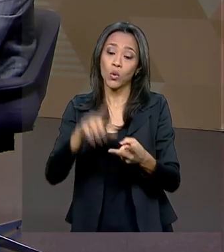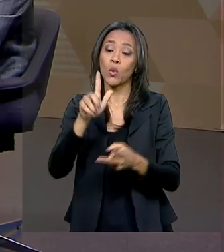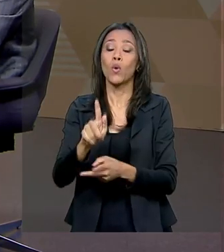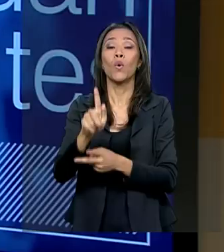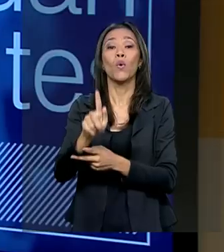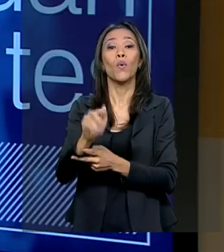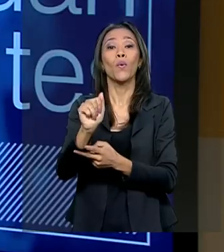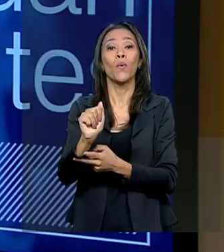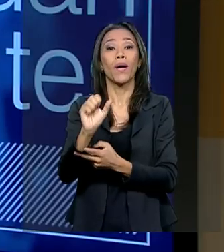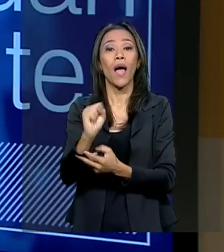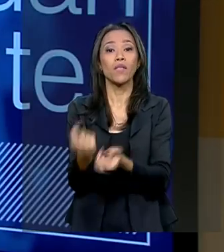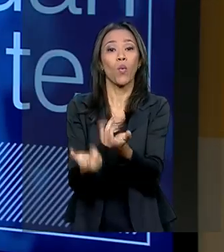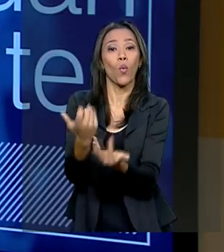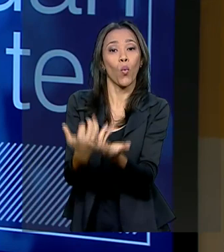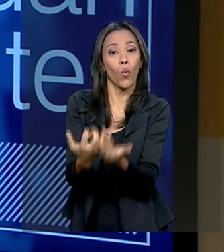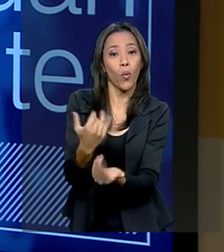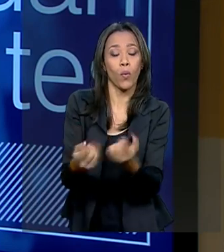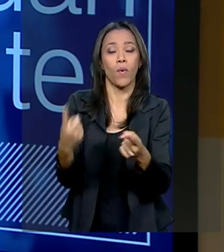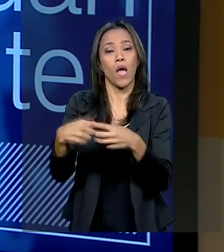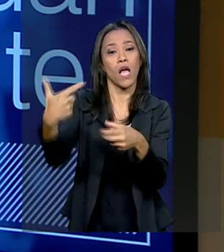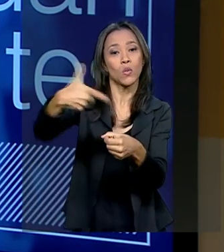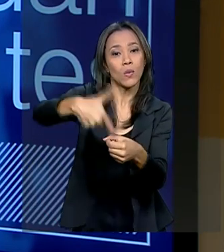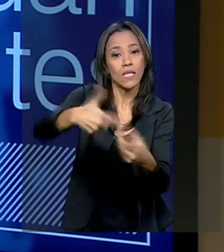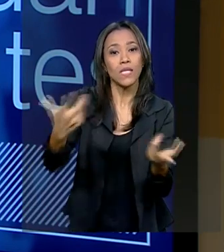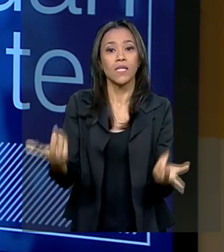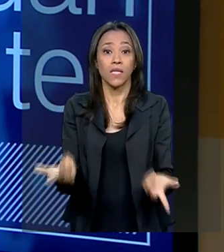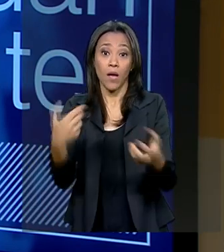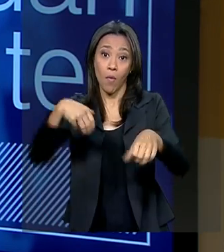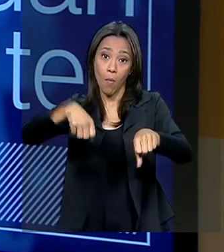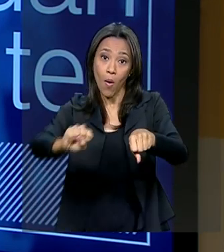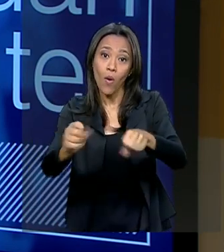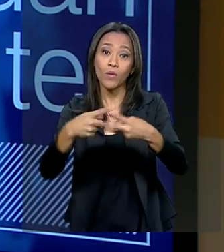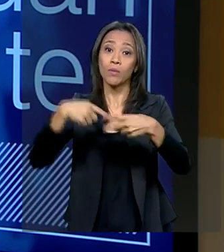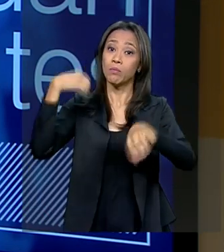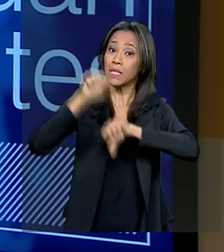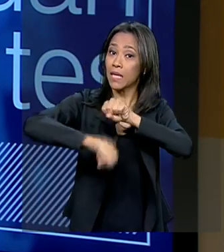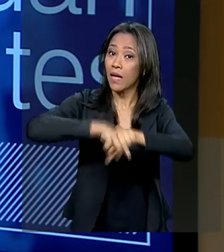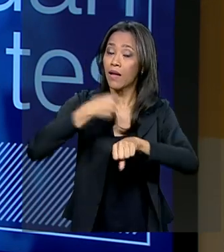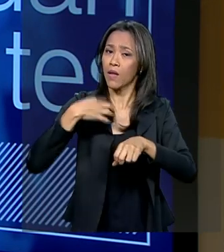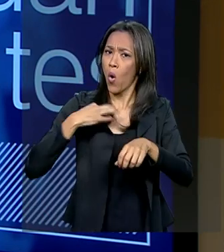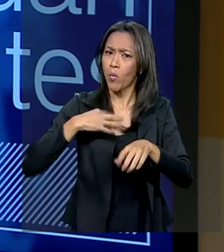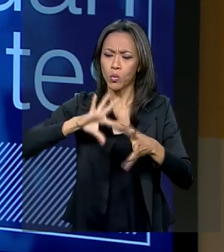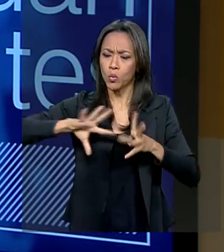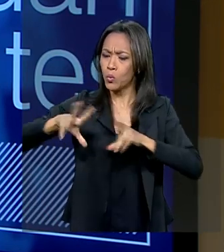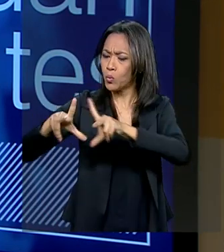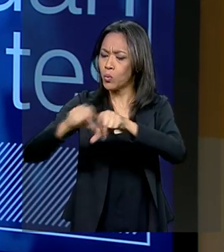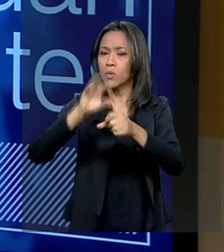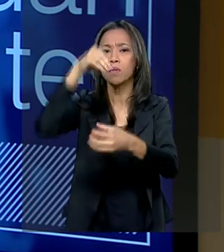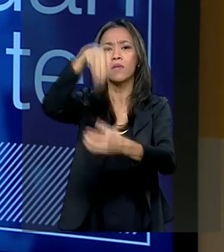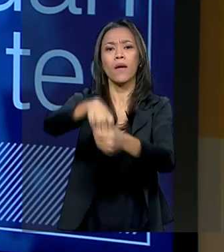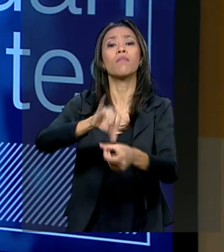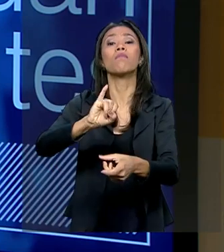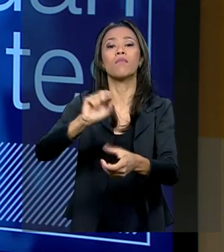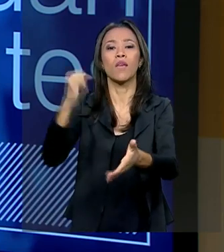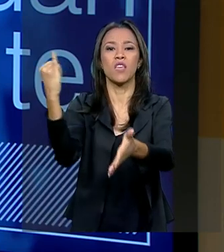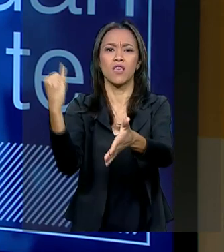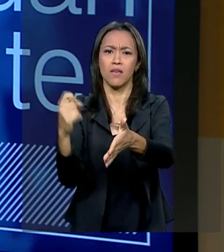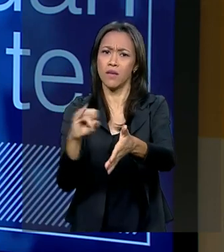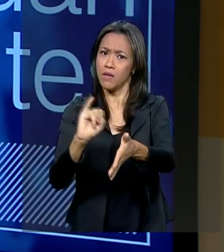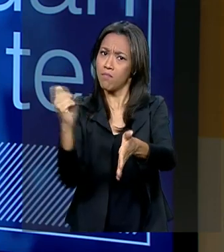a gente usa para cozinhar, gasolina, de uma moto que você compra, uma bicicleta, roupa. Tudo isso tem imposto, imposto alto.